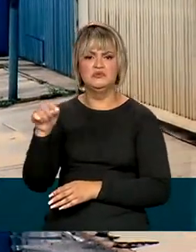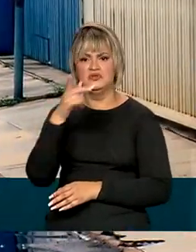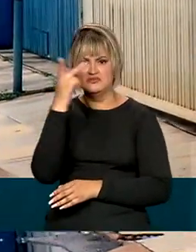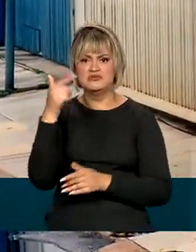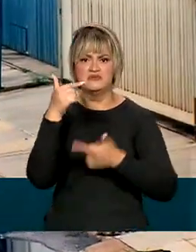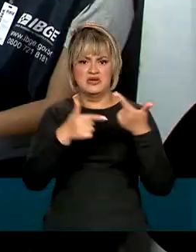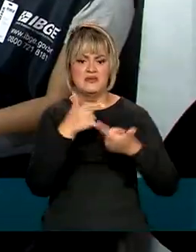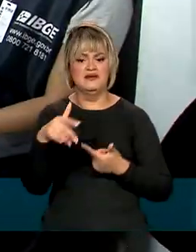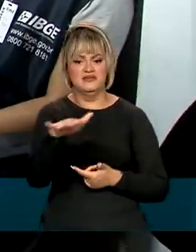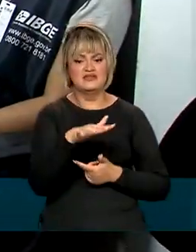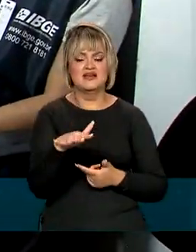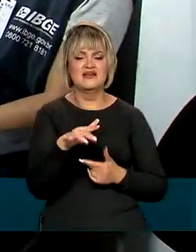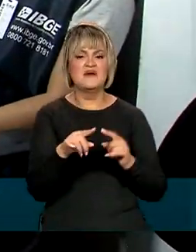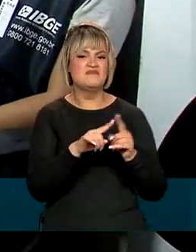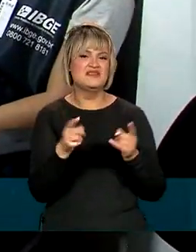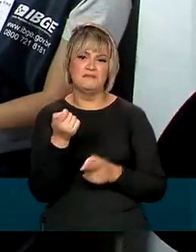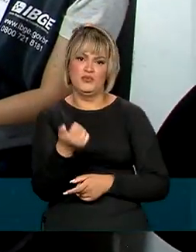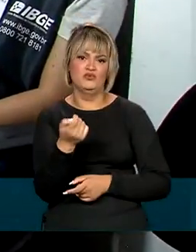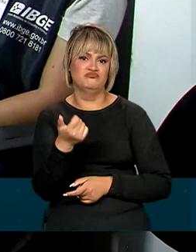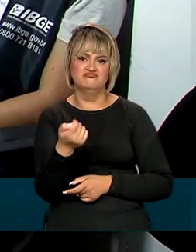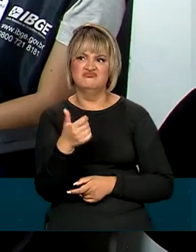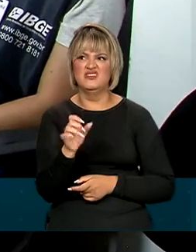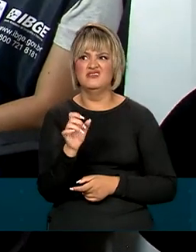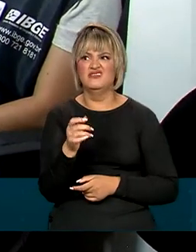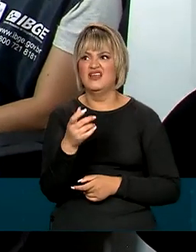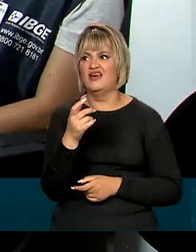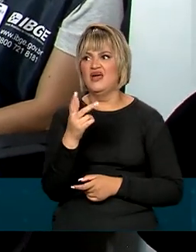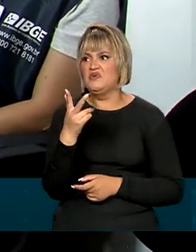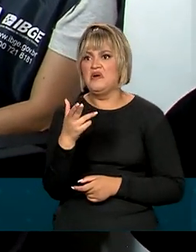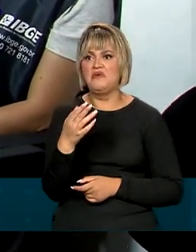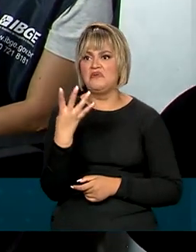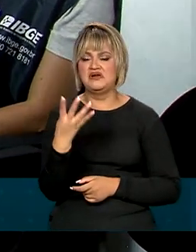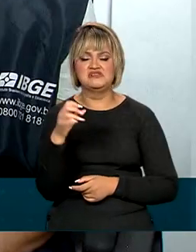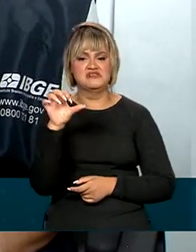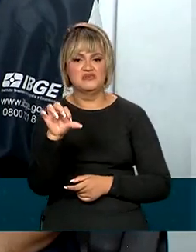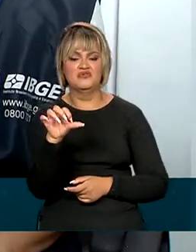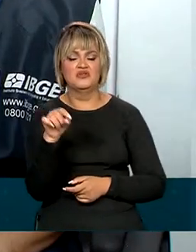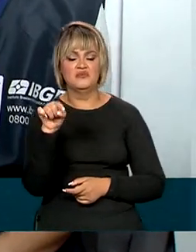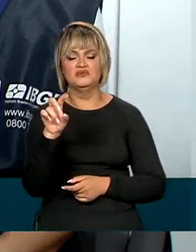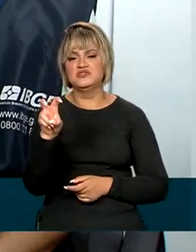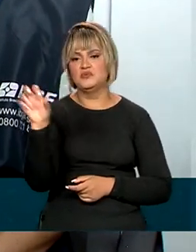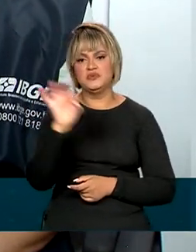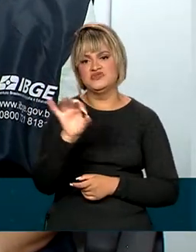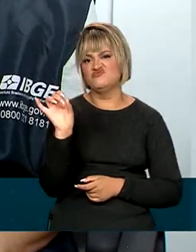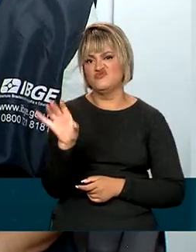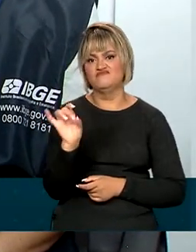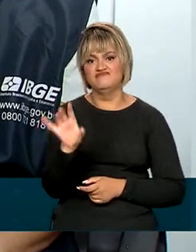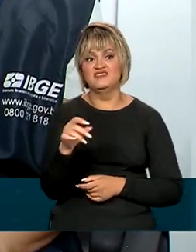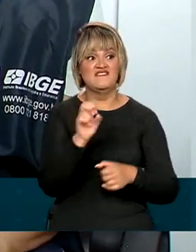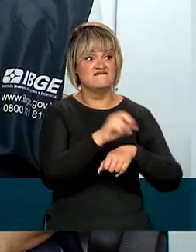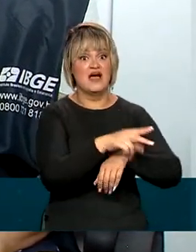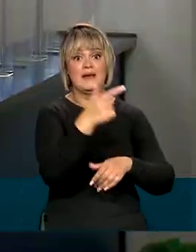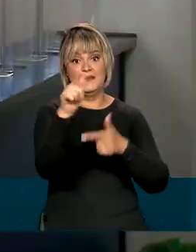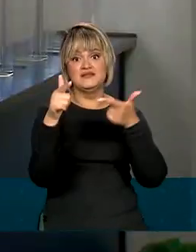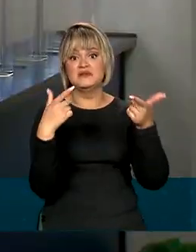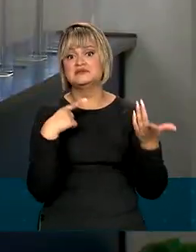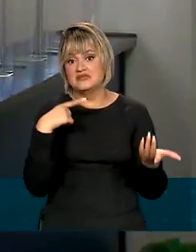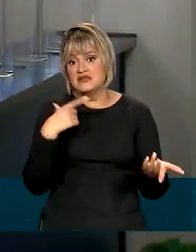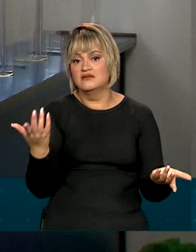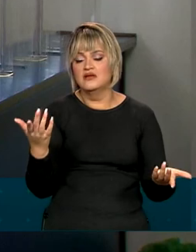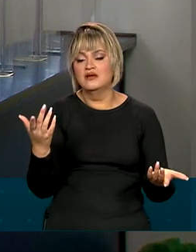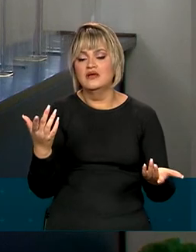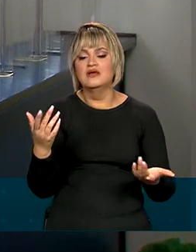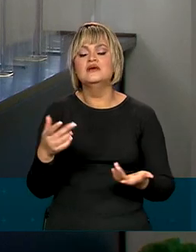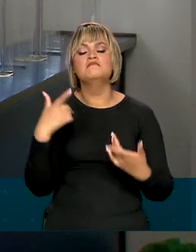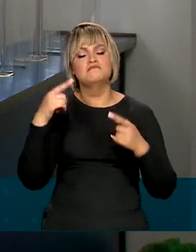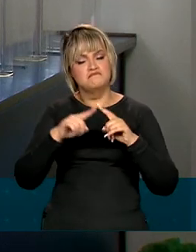trabalhando, mas isso corresponde a uma ocupação de apenas 49,5% das vagas disponíveis. O Instituto diz